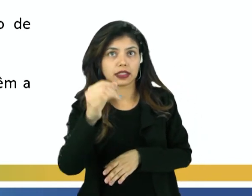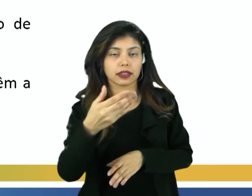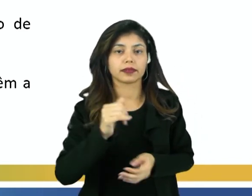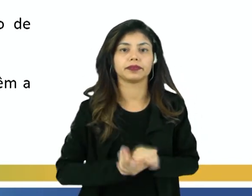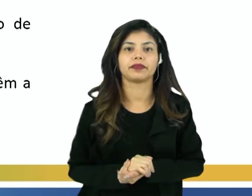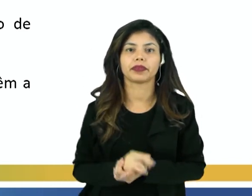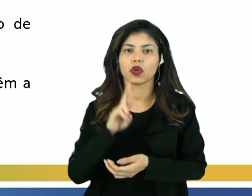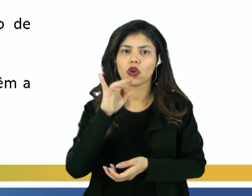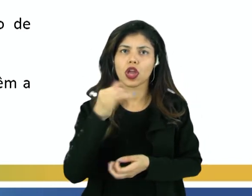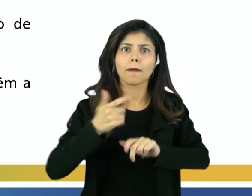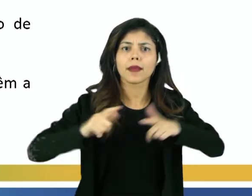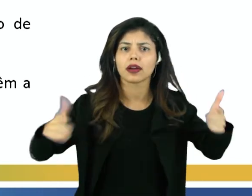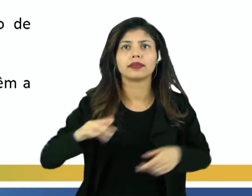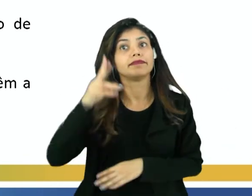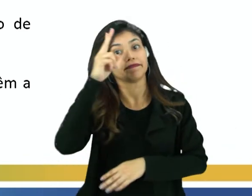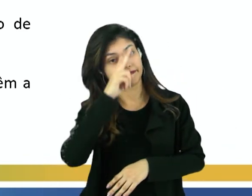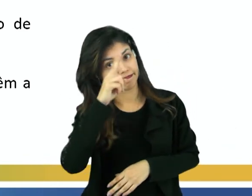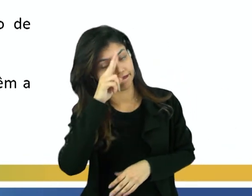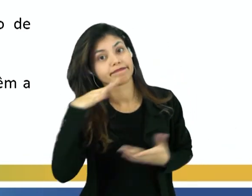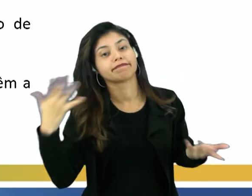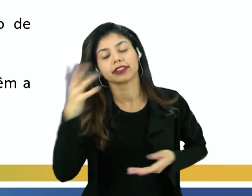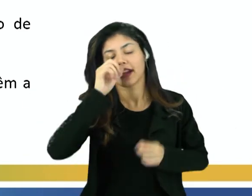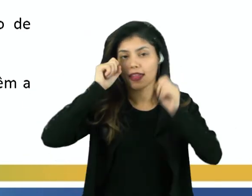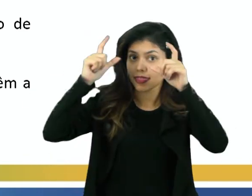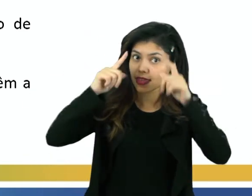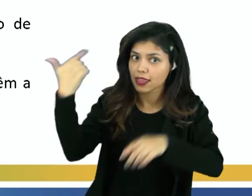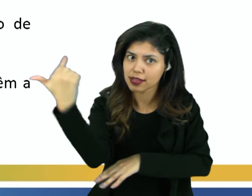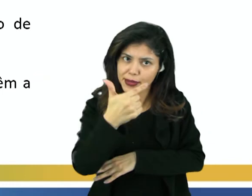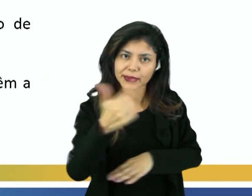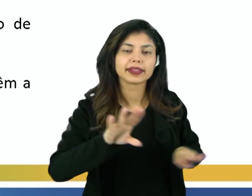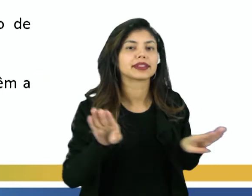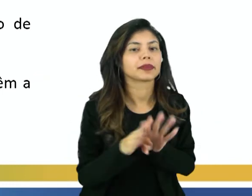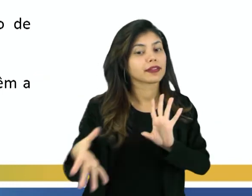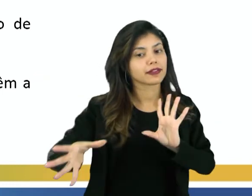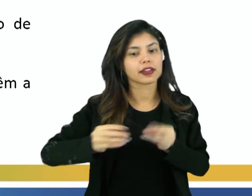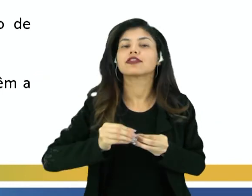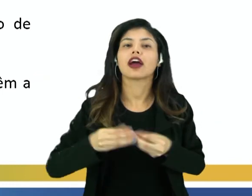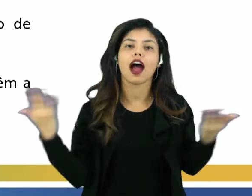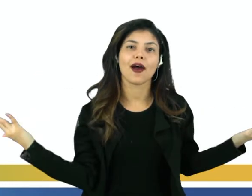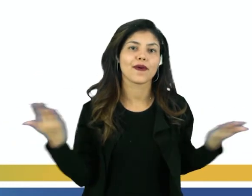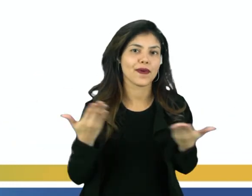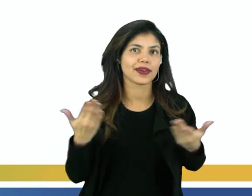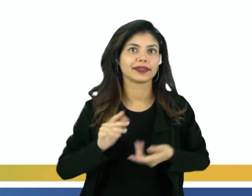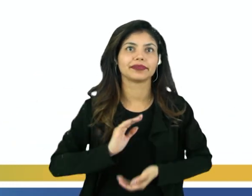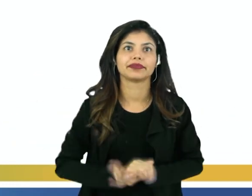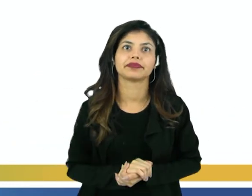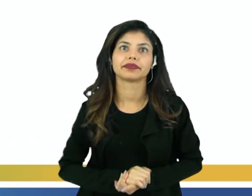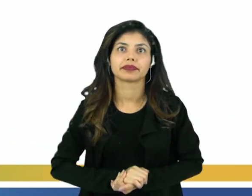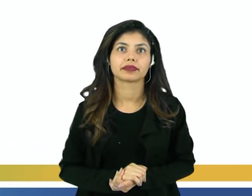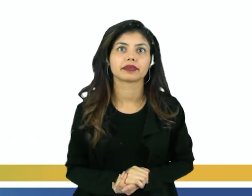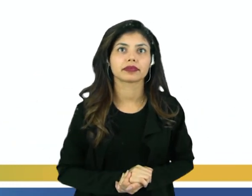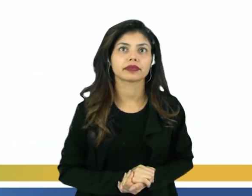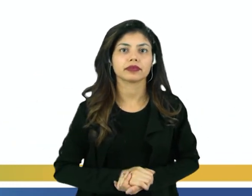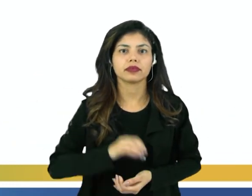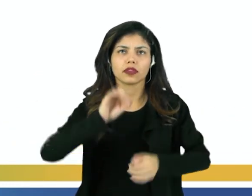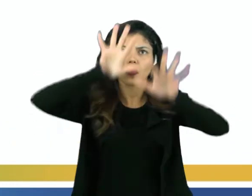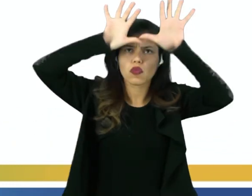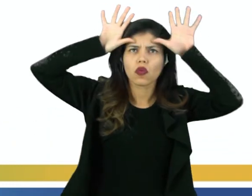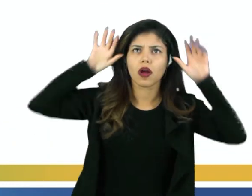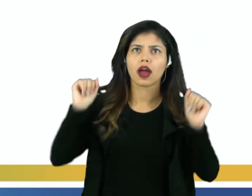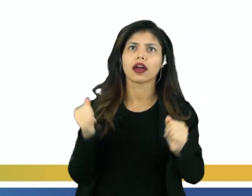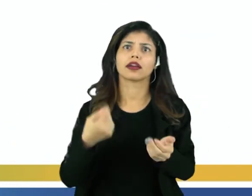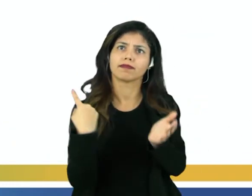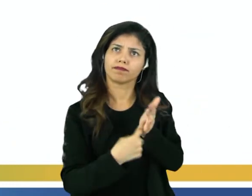Beleza então? Então fica atento na segunda para ver se você consegue fechar esse gabarito de hoje. Vamos lá? O Acre